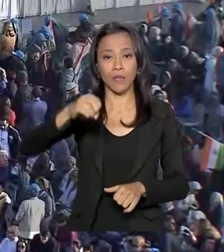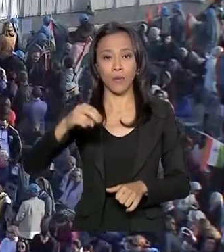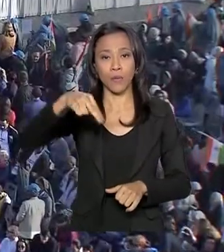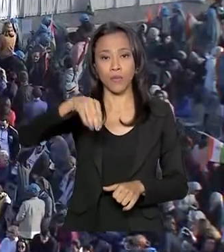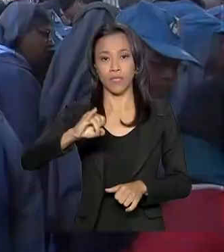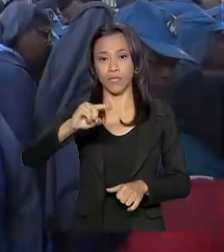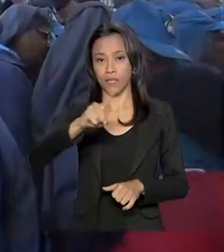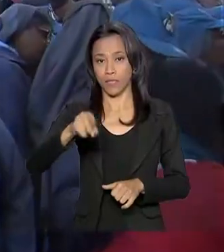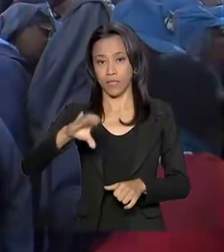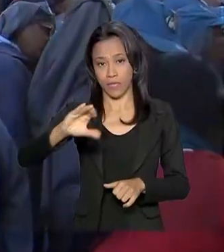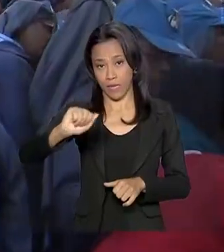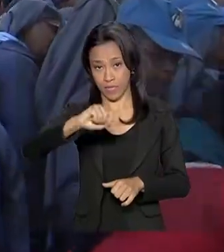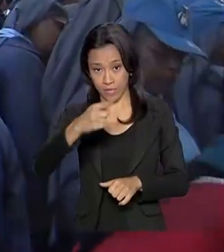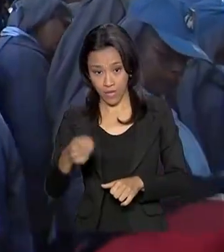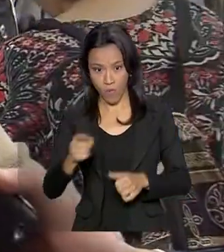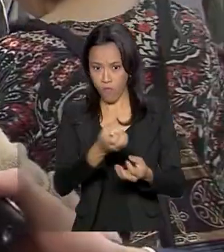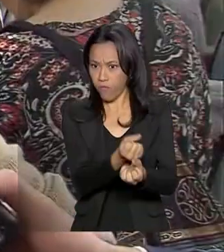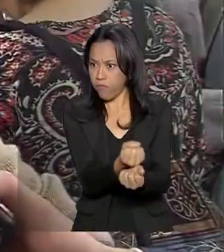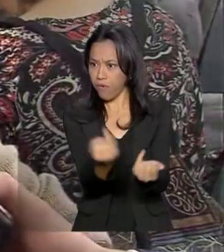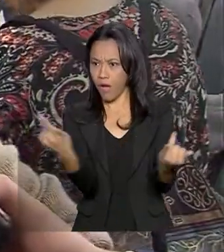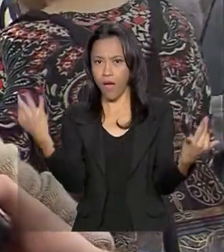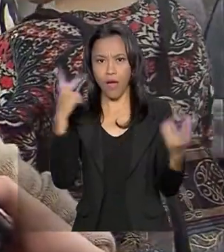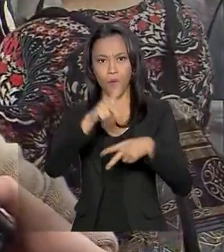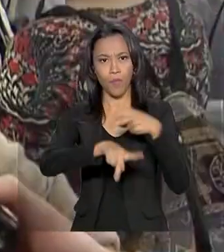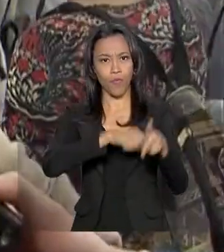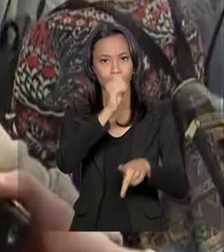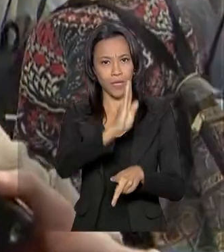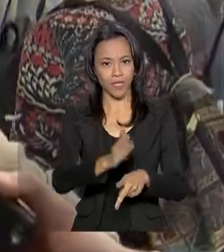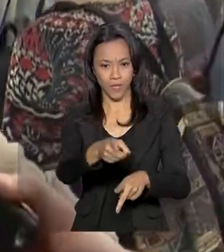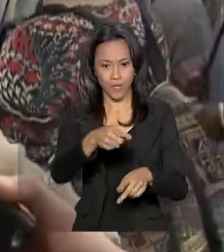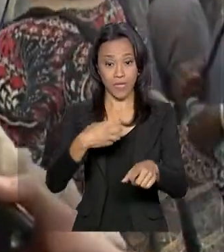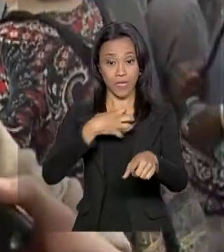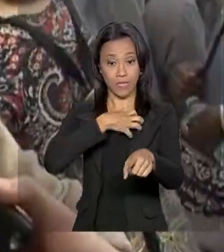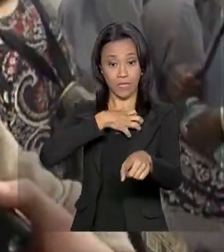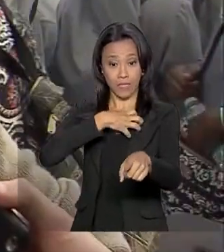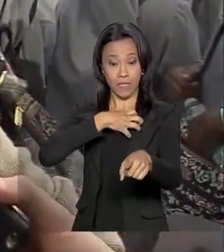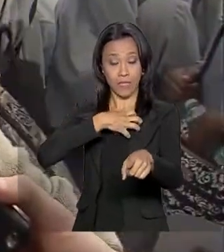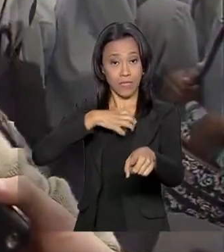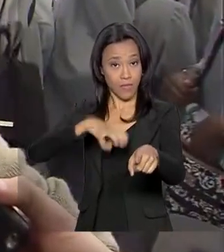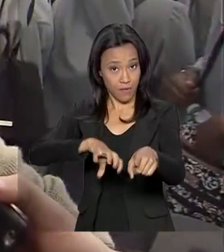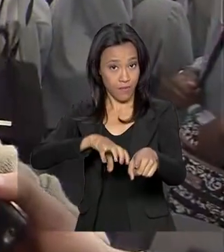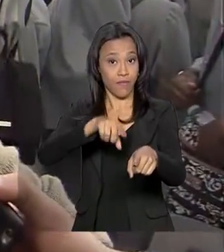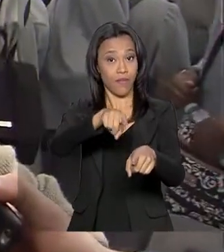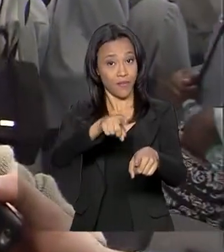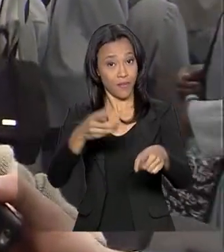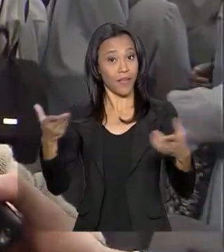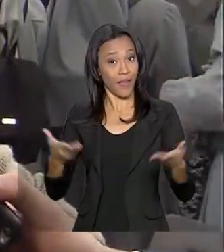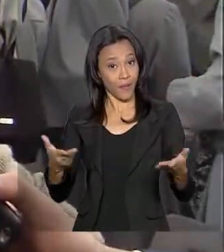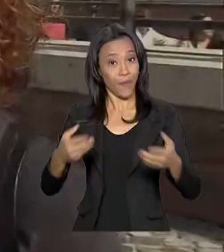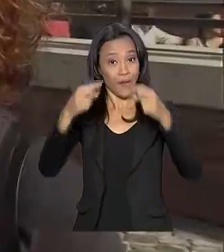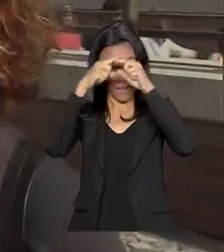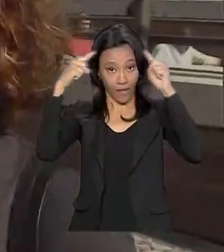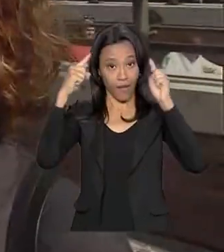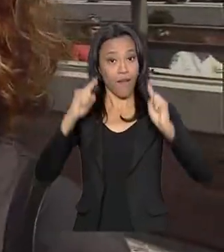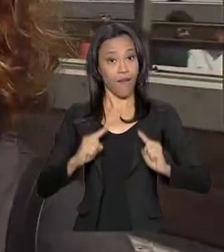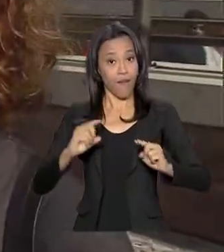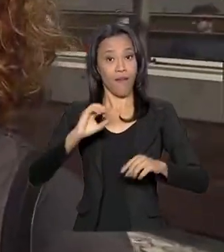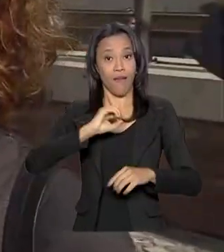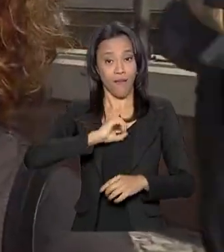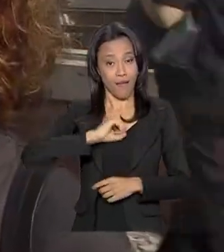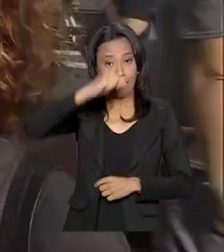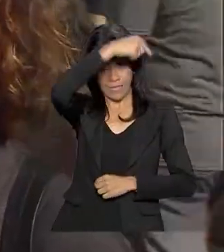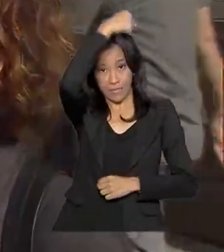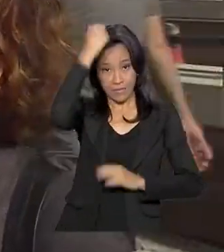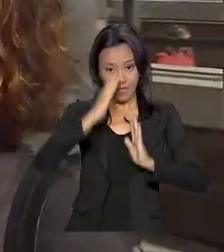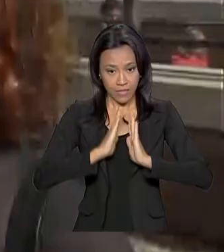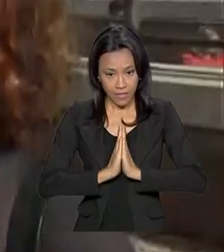multidão, muitos brasileiros. Sou de Salvador, Bahia, a terra de Irmã Dulce, agora Santa Dulce. Eu sou do Rio de